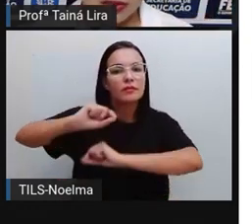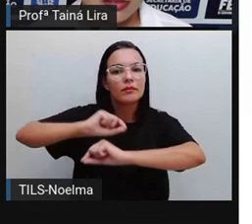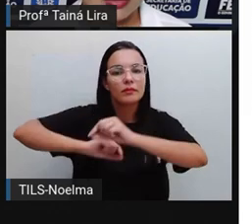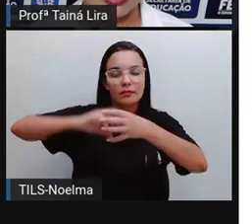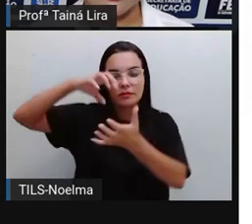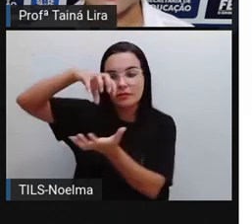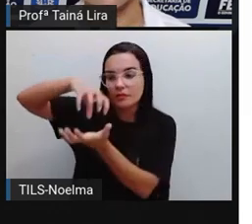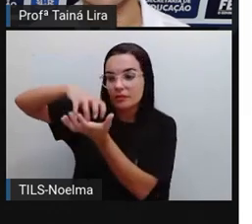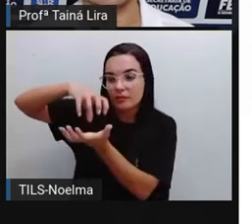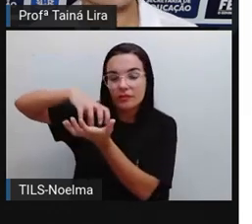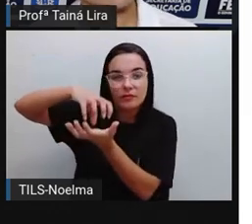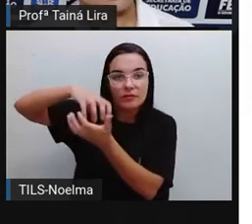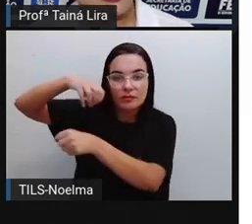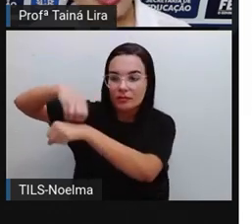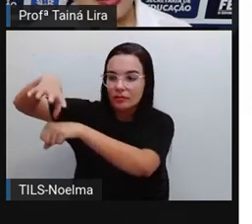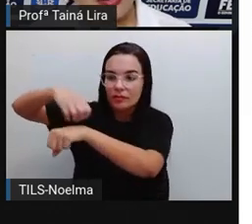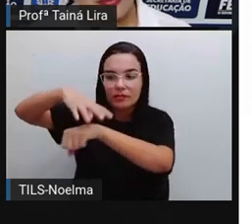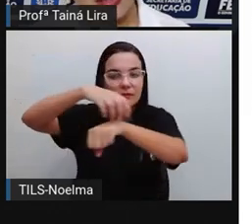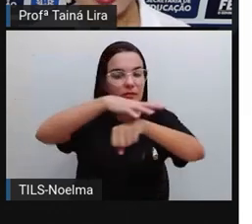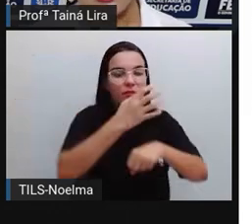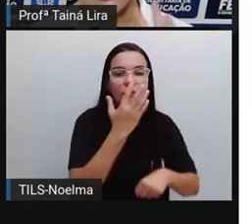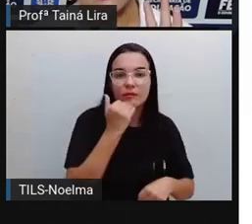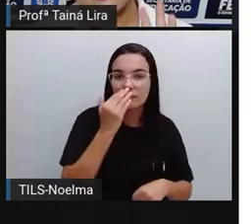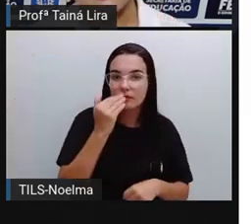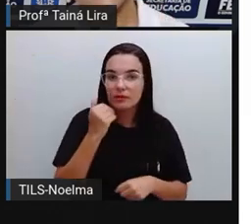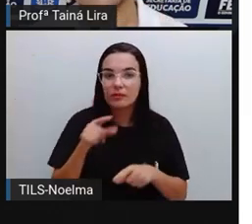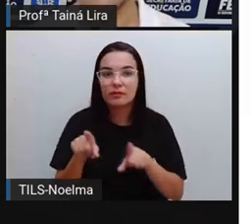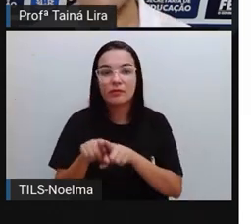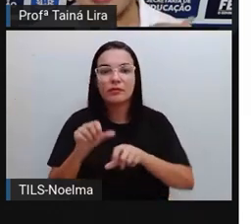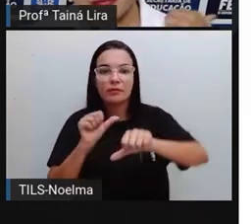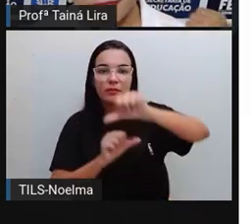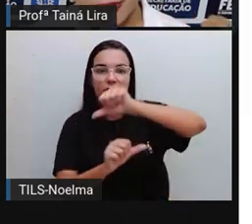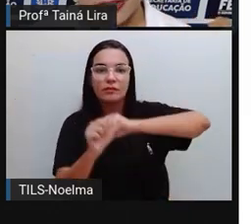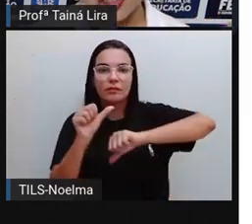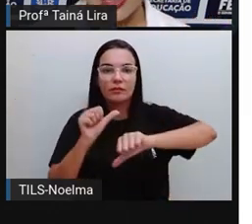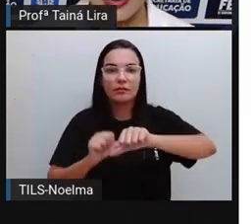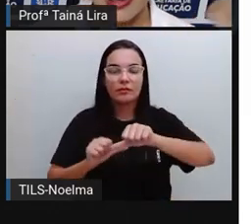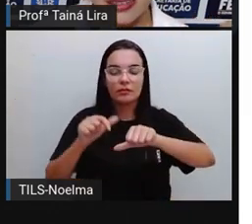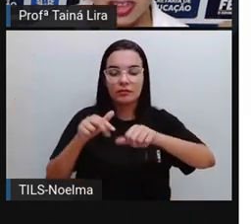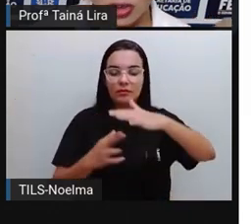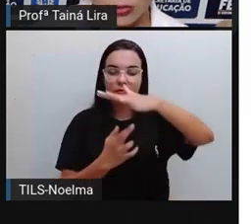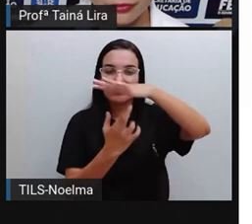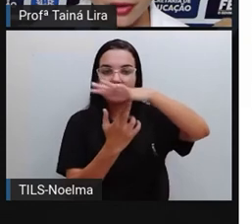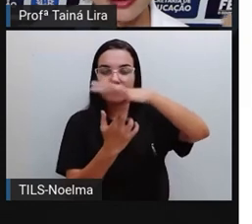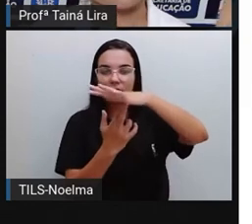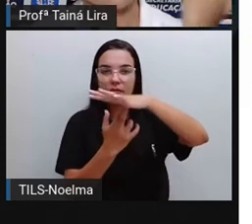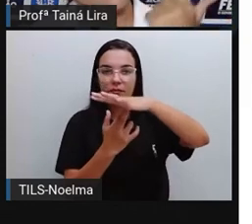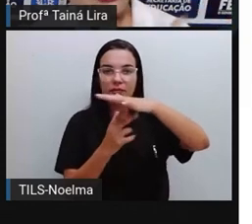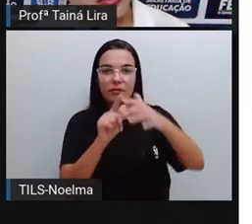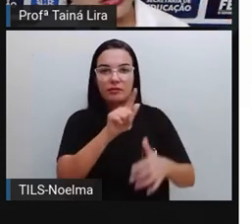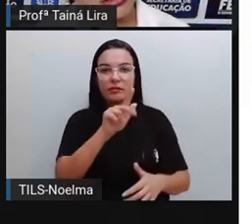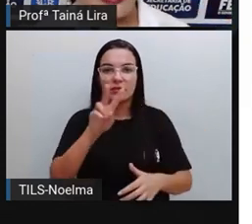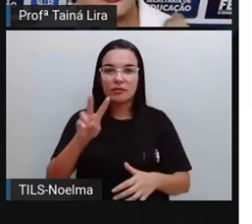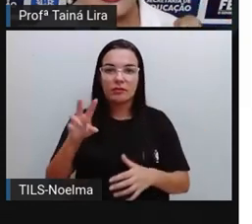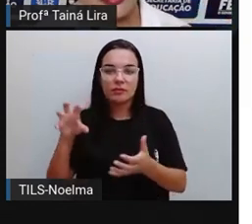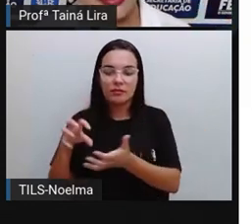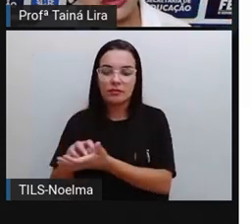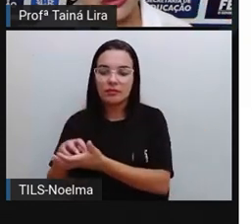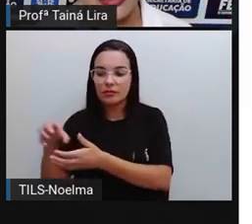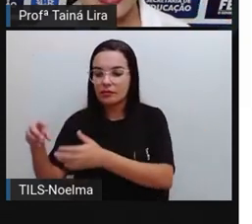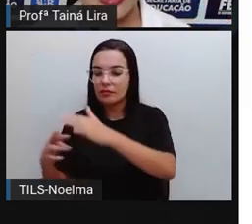governos, o centro de abastecimento e ele transferiu uma feira que tinha lá na Getúlio Vargas para o centro de